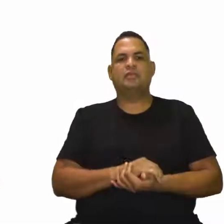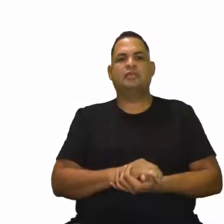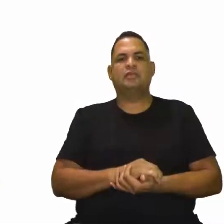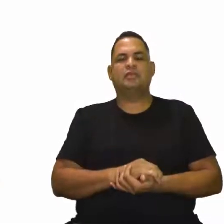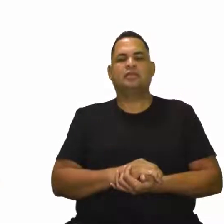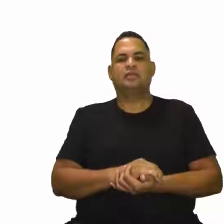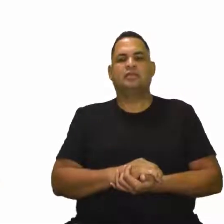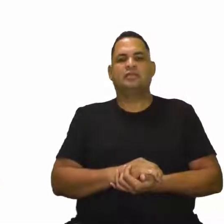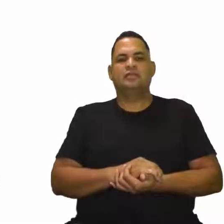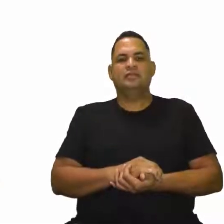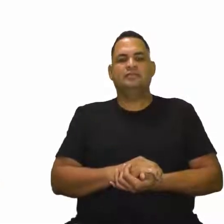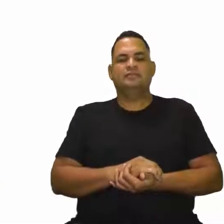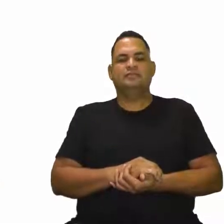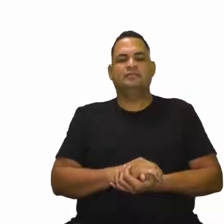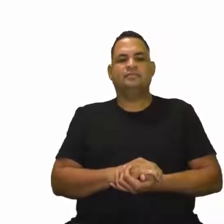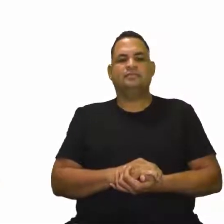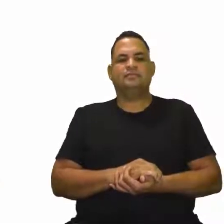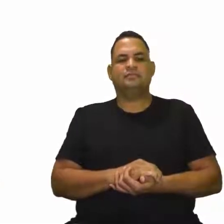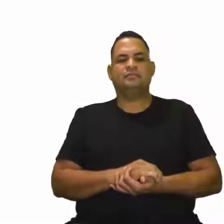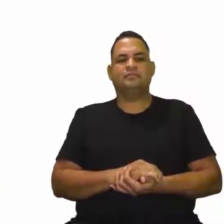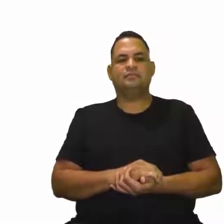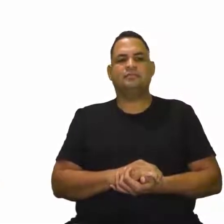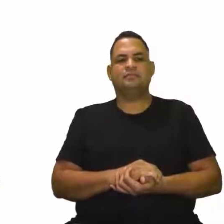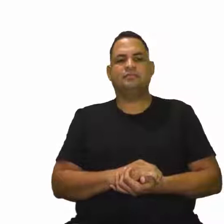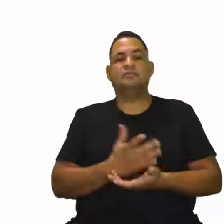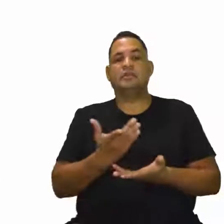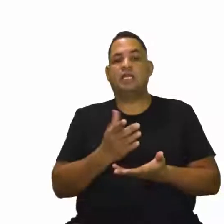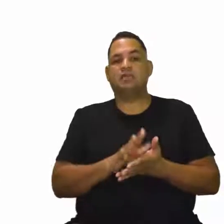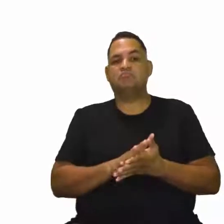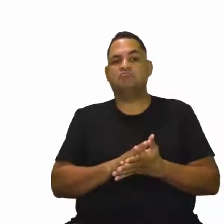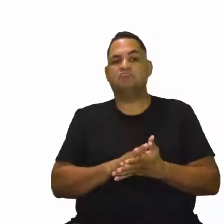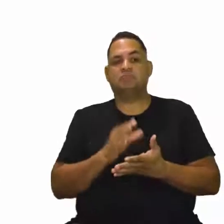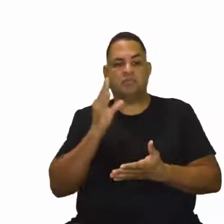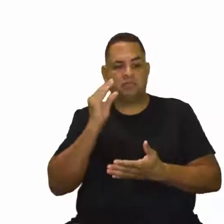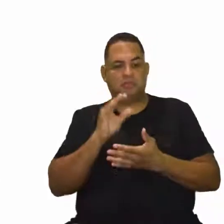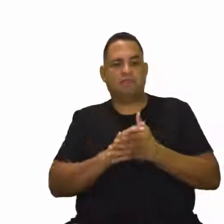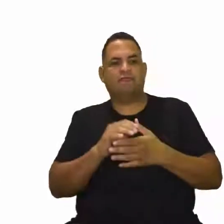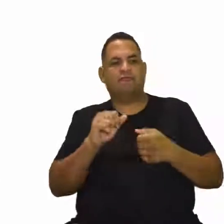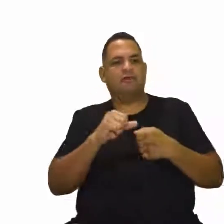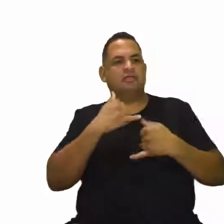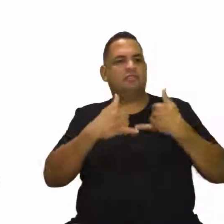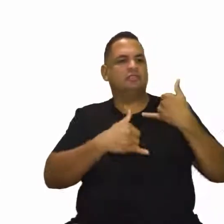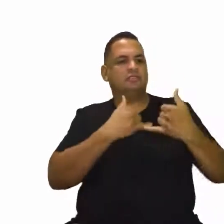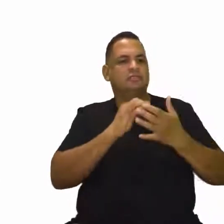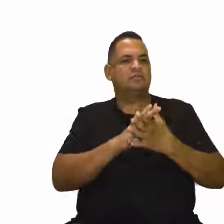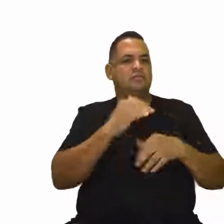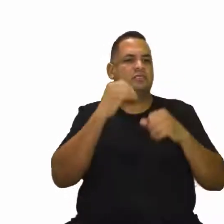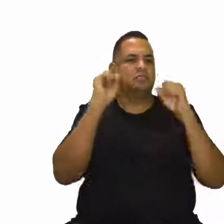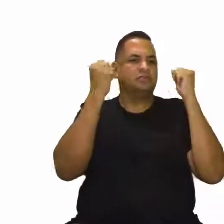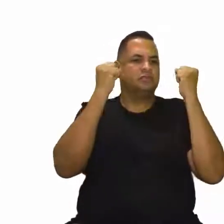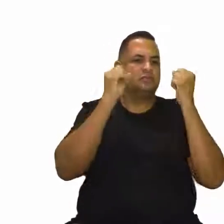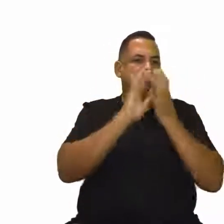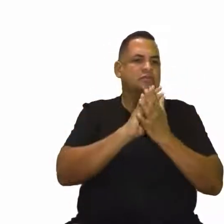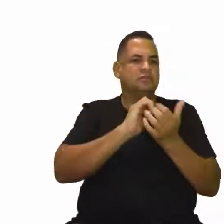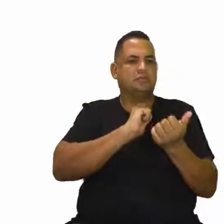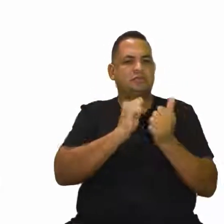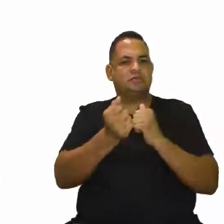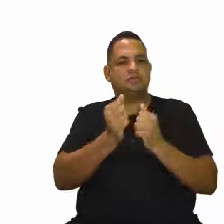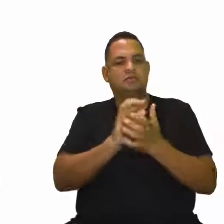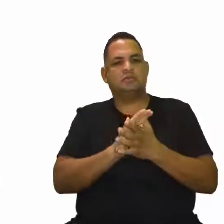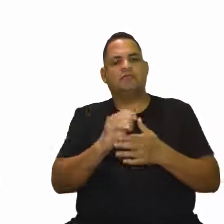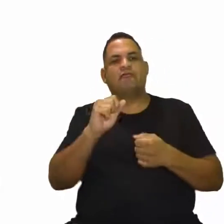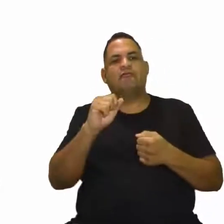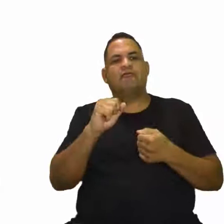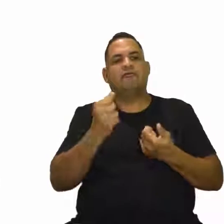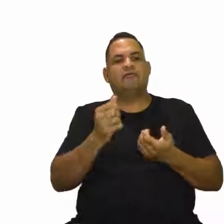Então, esse idoso aí, é interessante que ele, no seu lazer, ele realiza exercícios físicos, esportes. Procure